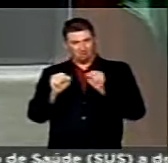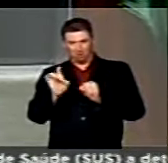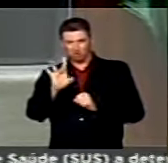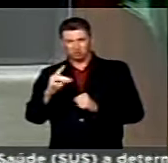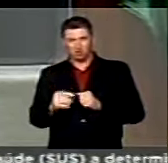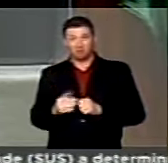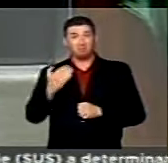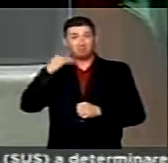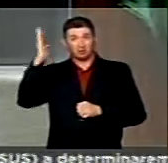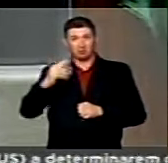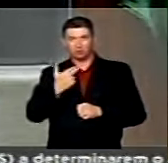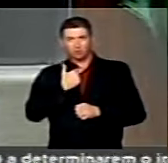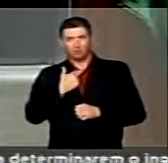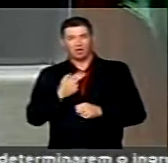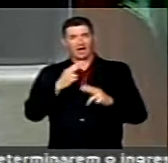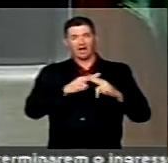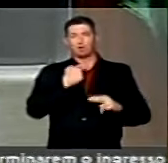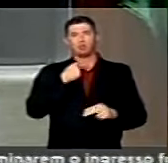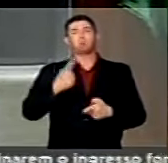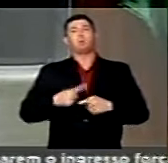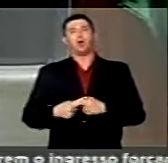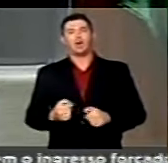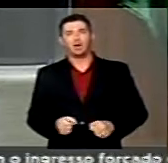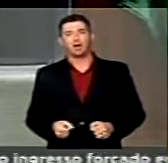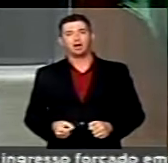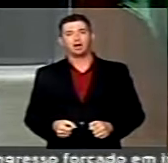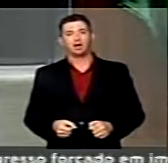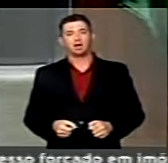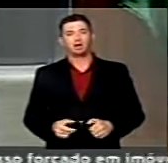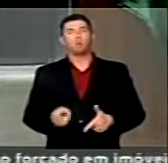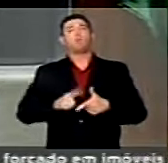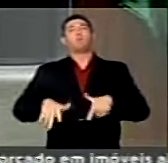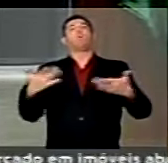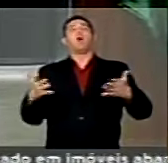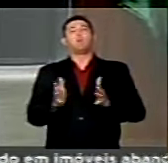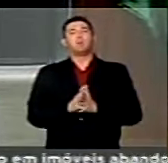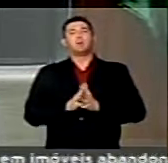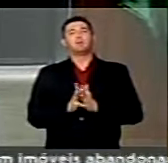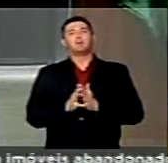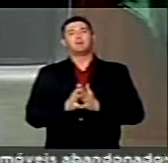Por que o Banco do Brasil, a Caixa Econômica, não pode ter? Qual é o problema?